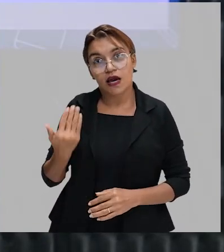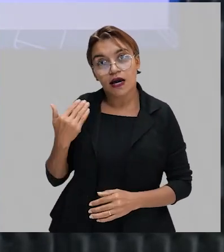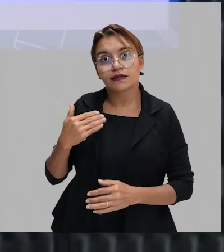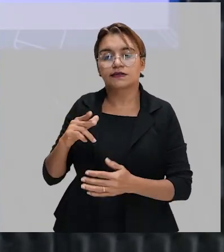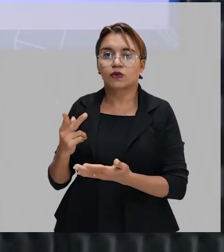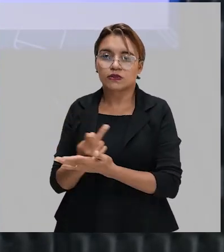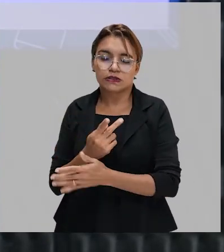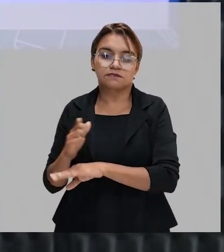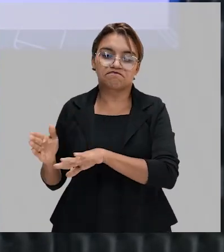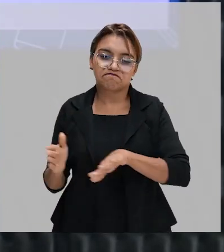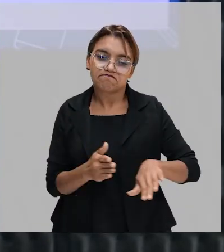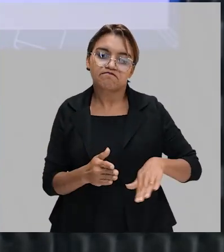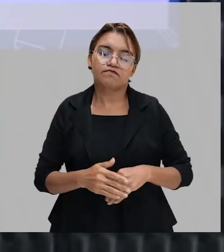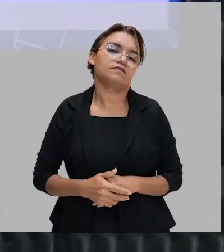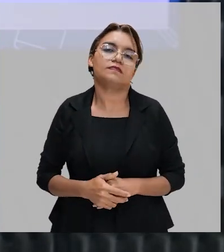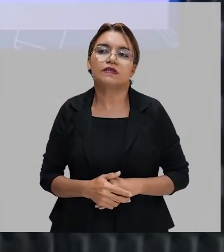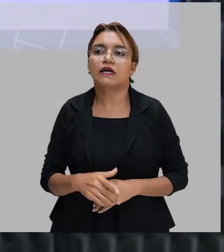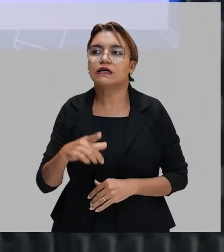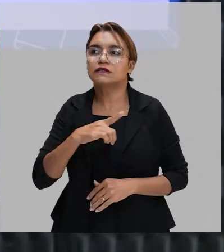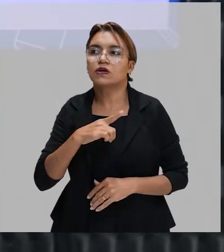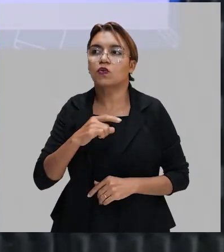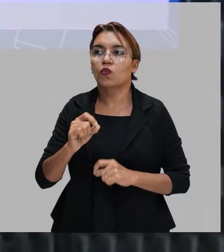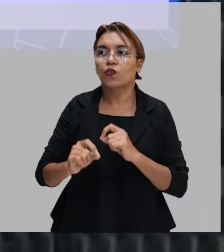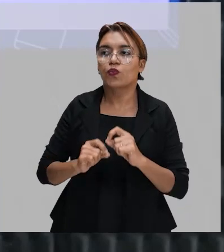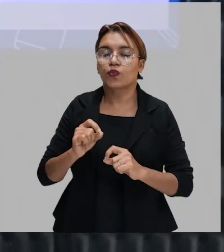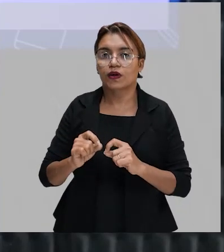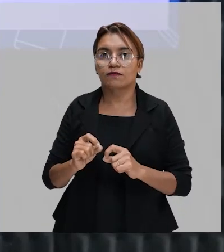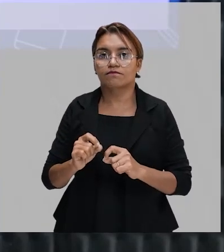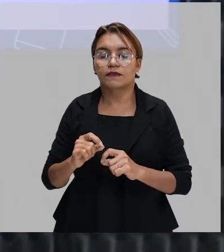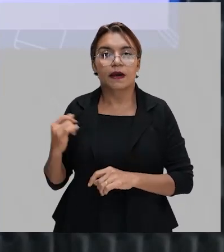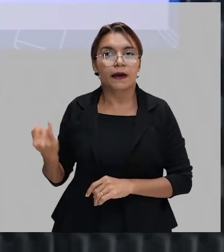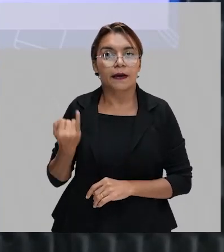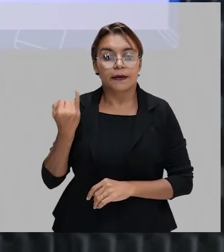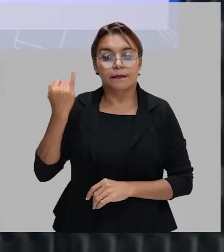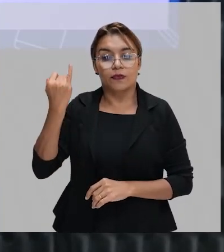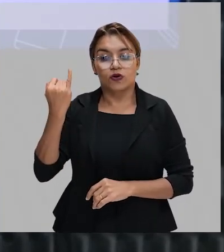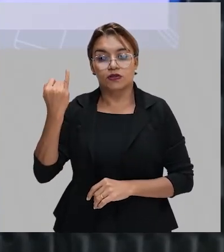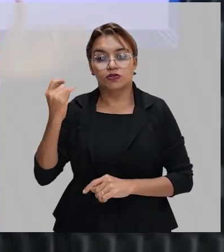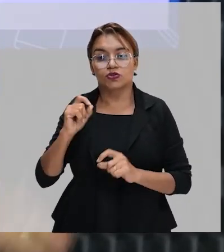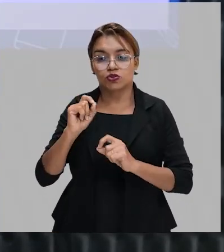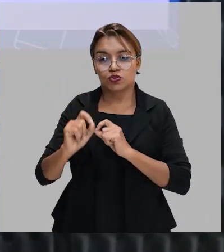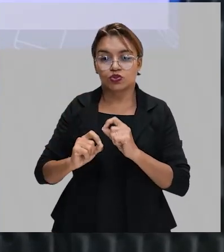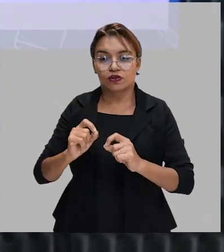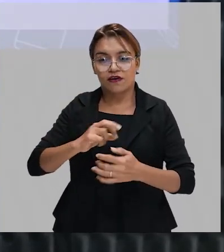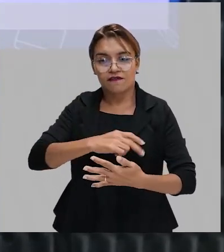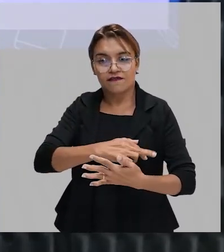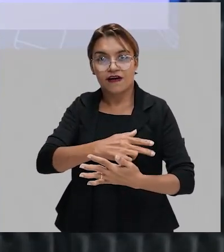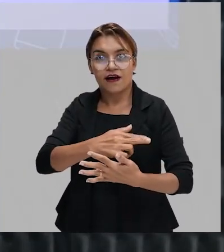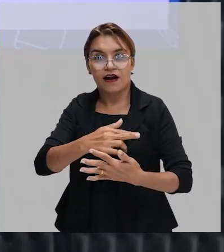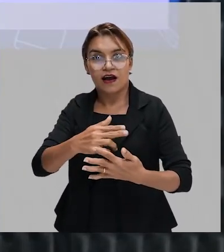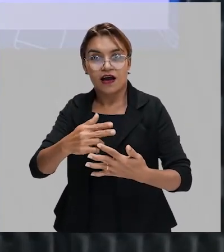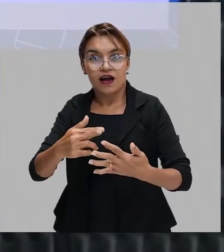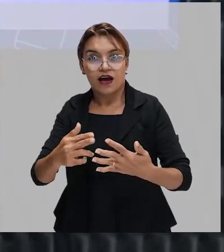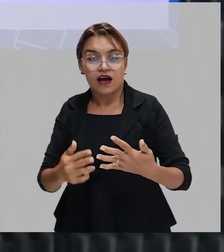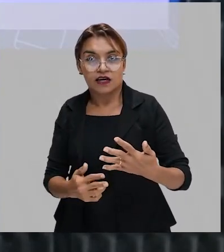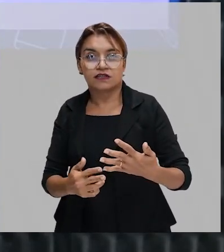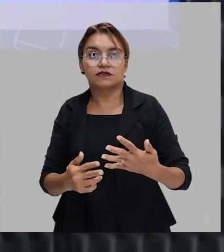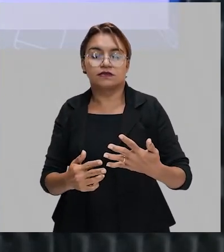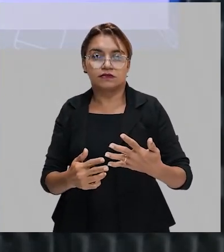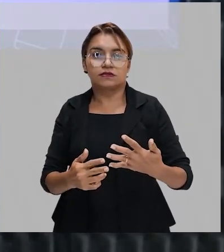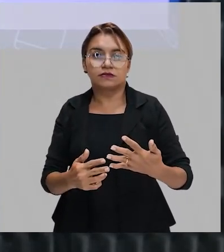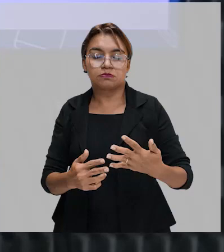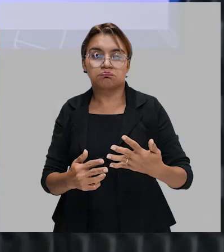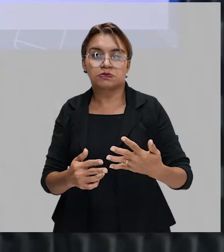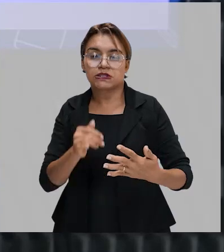Se desenhava um cenário assim. É essencialmente pautado numa série de conflitos. Por